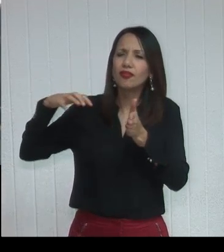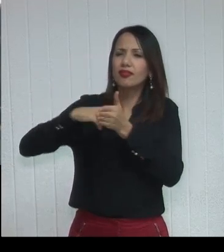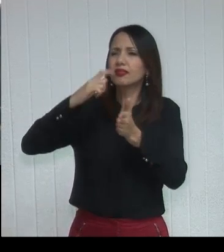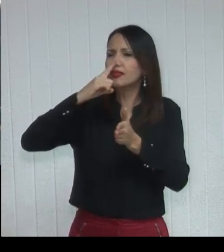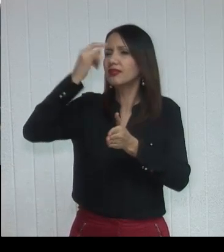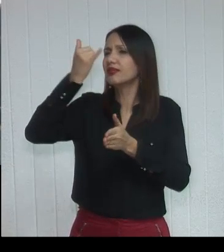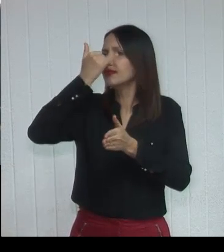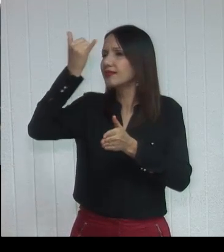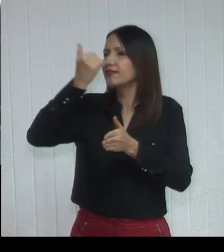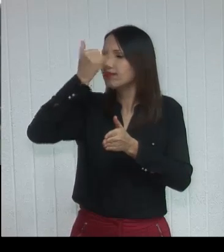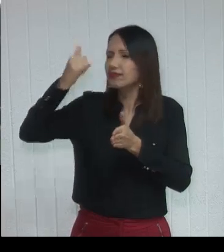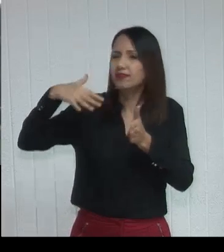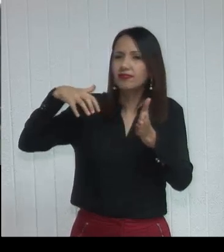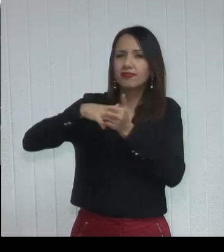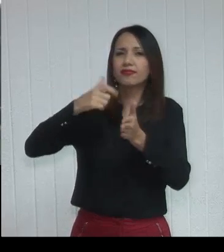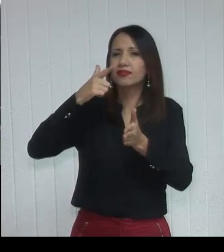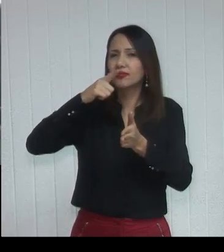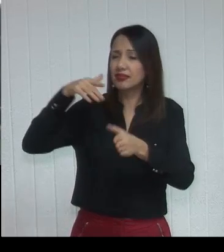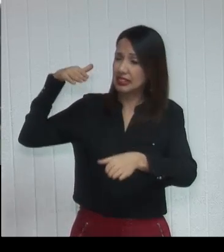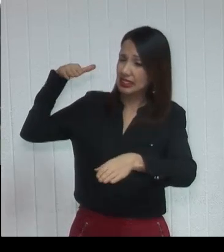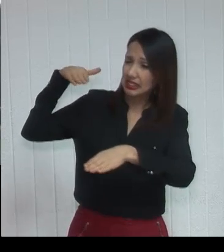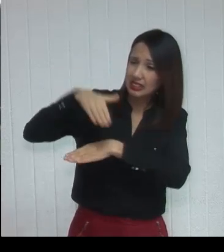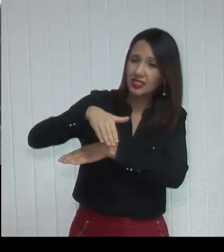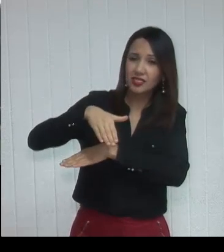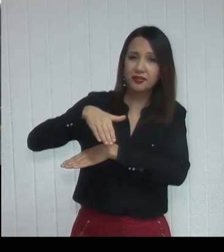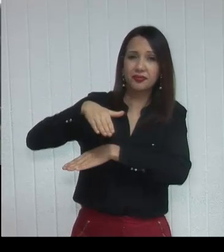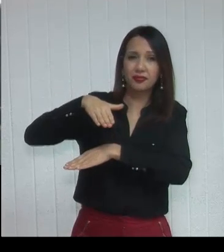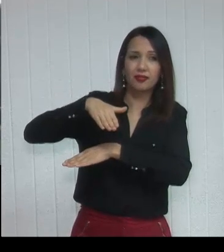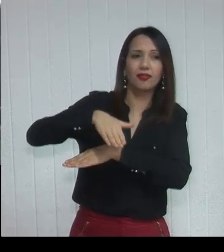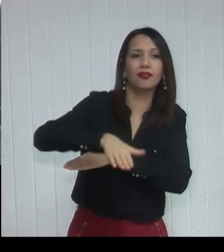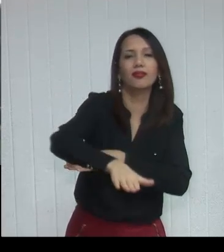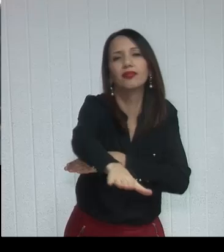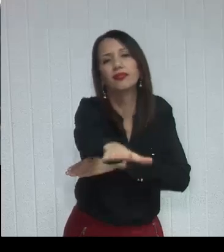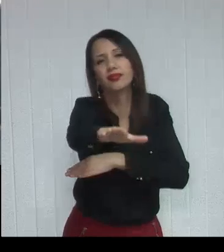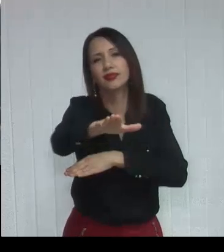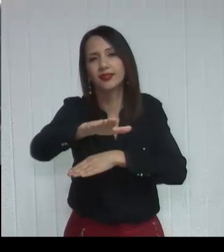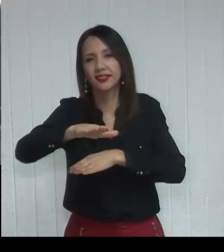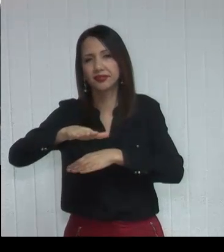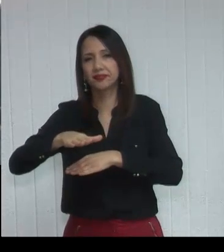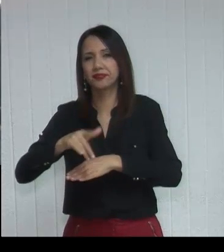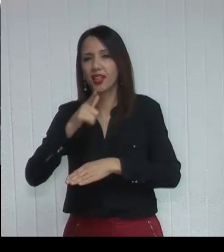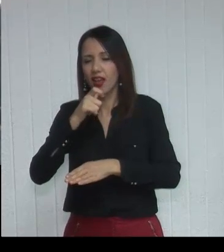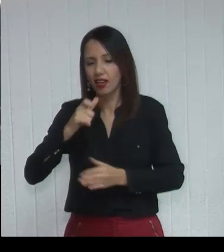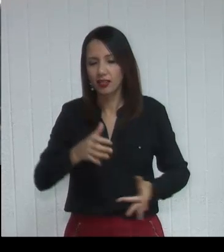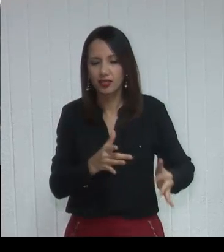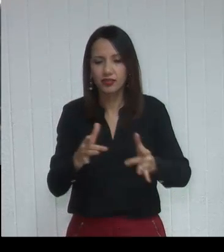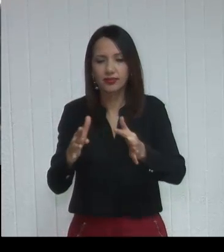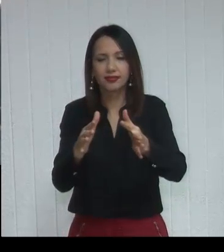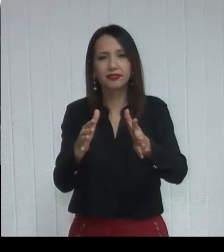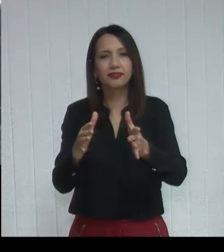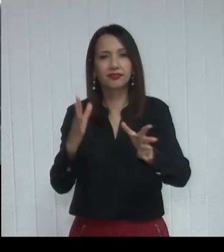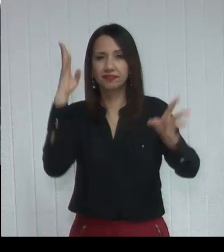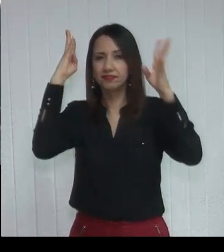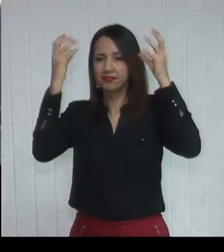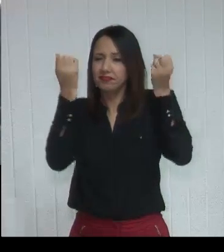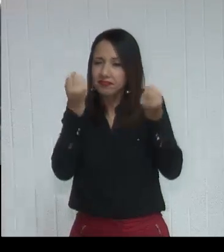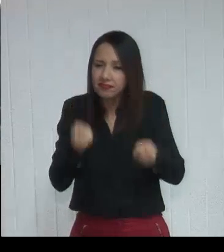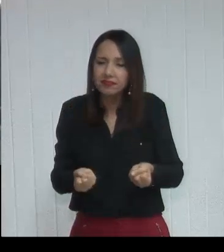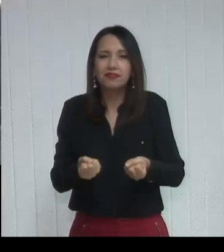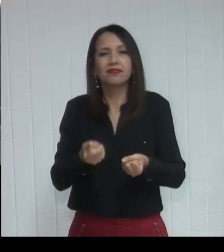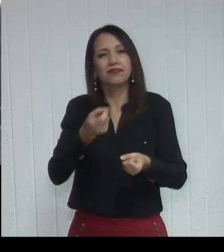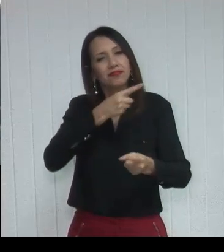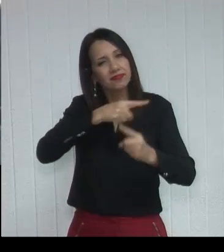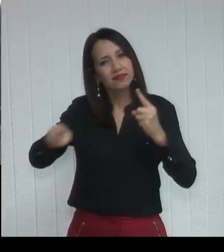descer, não conseguir parar e parar realmente lá dentro do rio. Então, talvez aí, de veículos pesados e proibição,